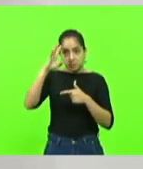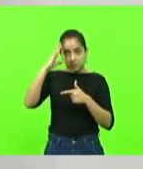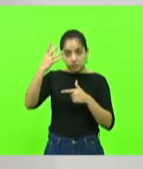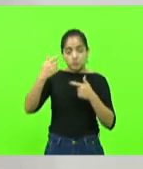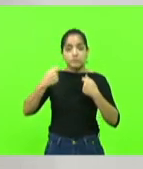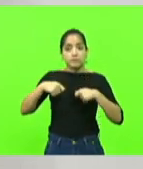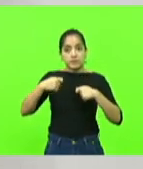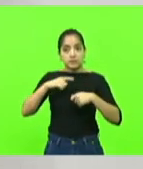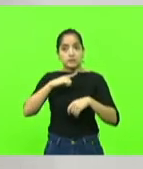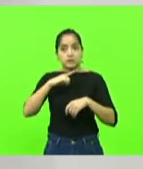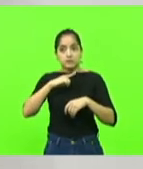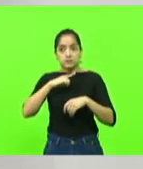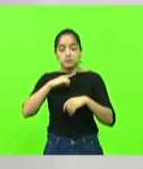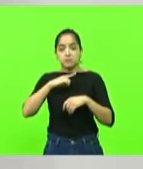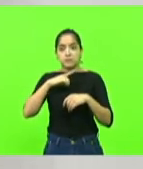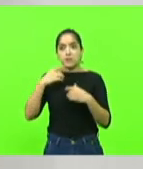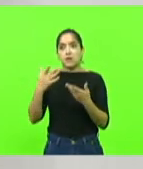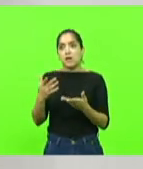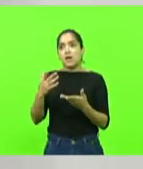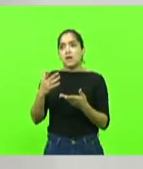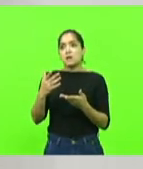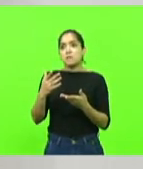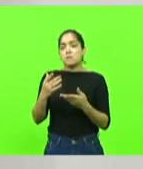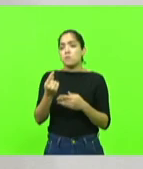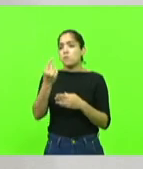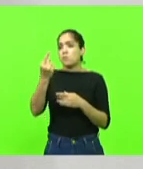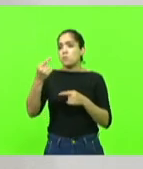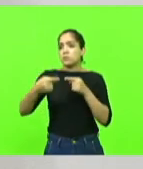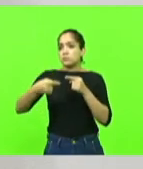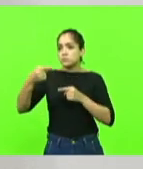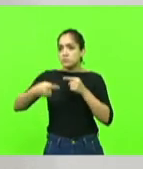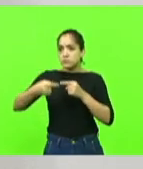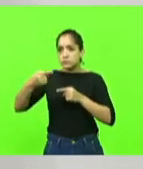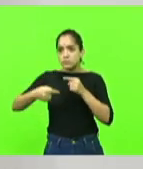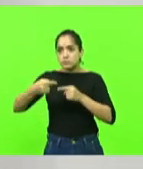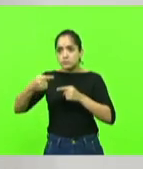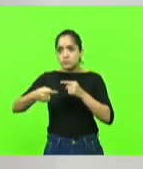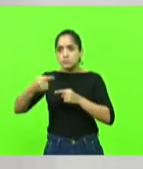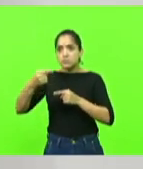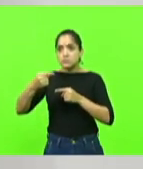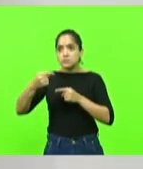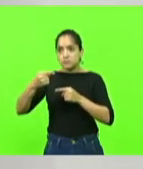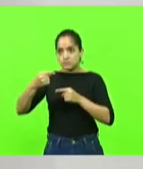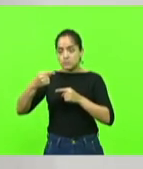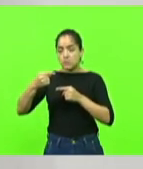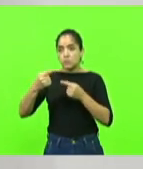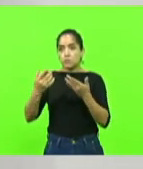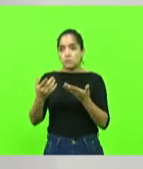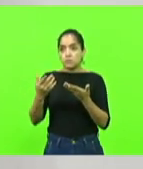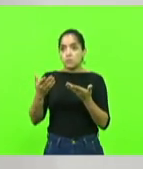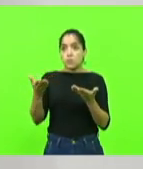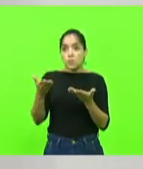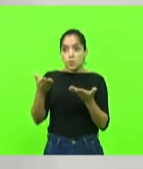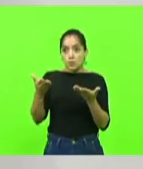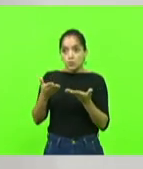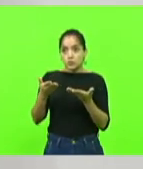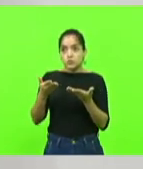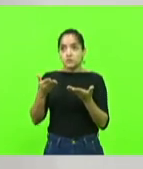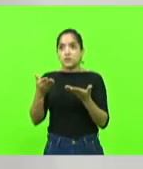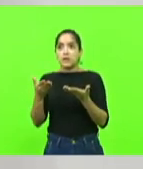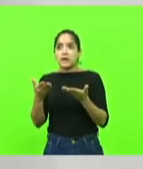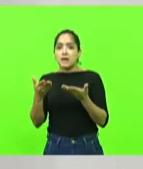Falar de perto. A única discussão que realmente toma tom lá no Distrito Federal hoje é se vai haver